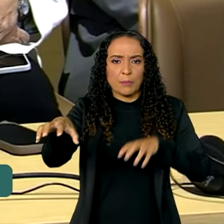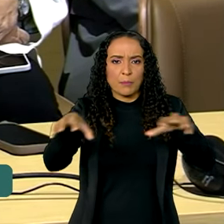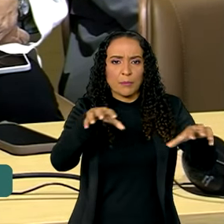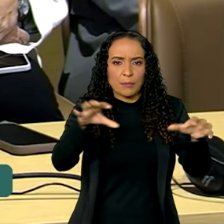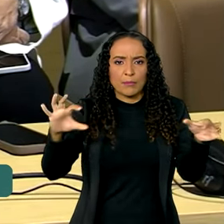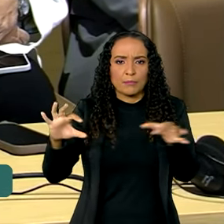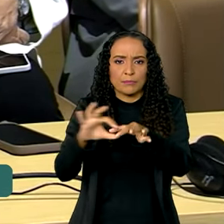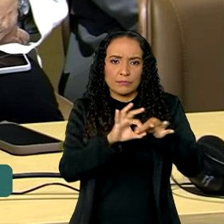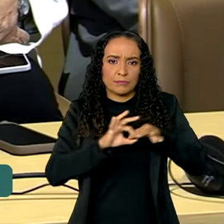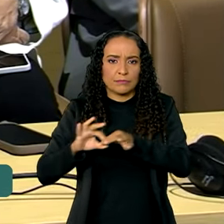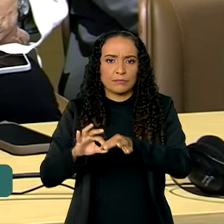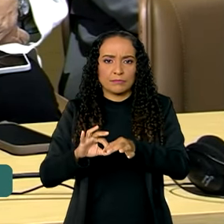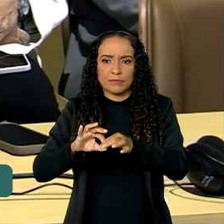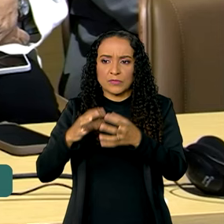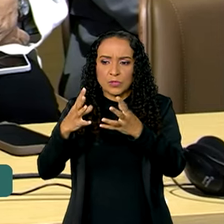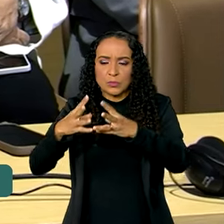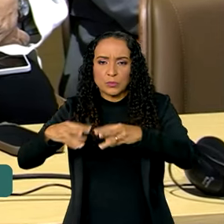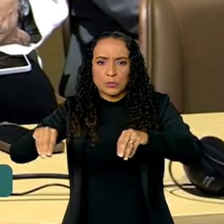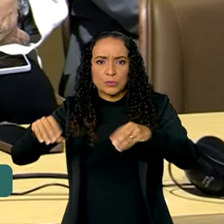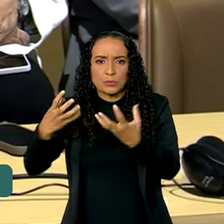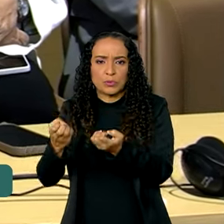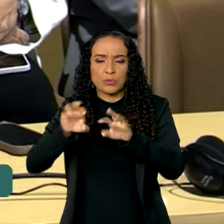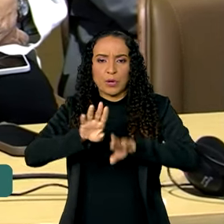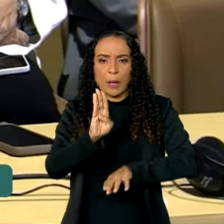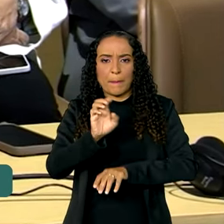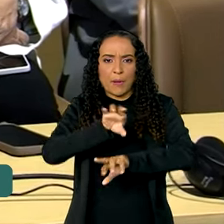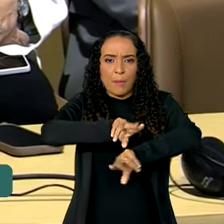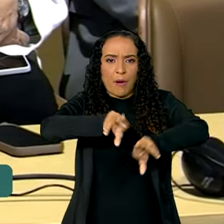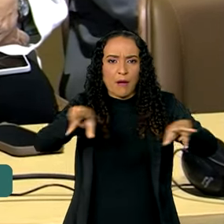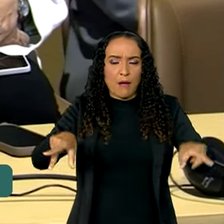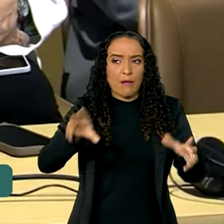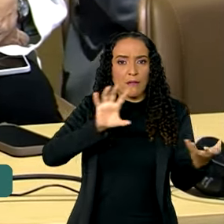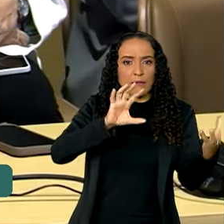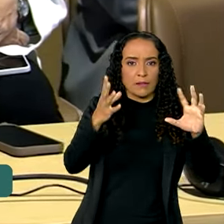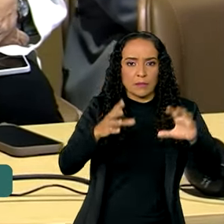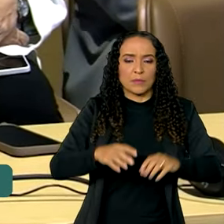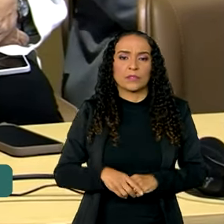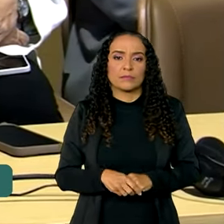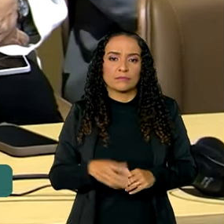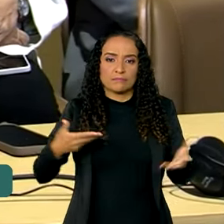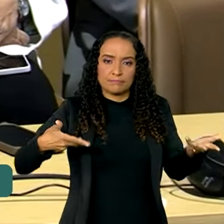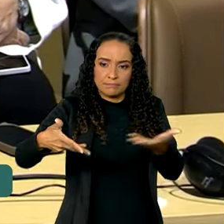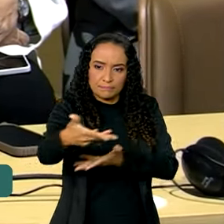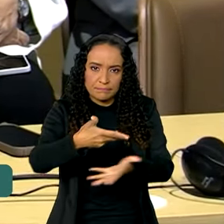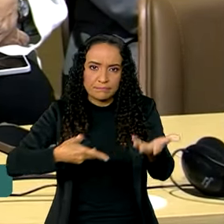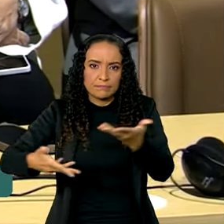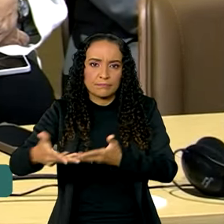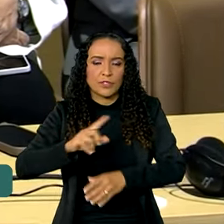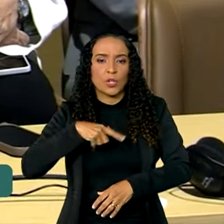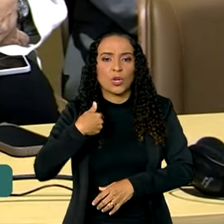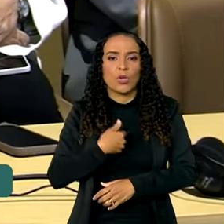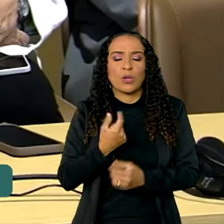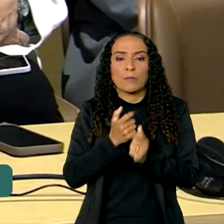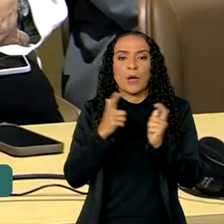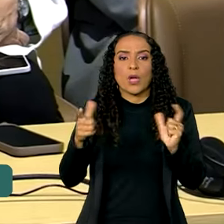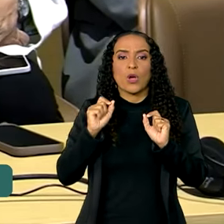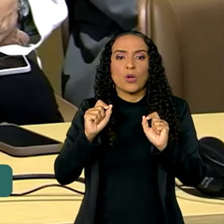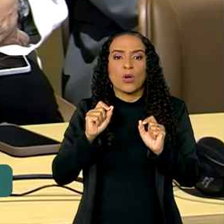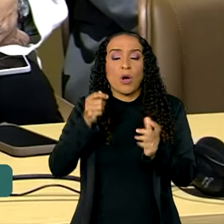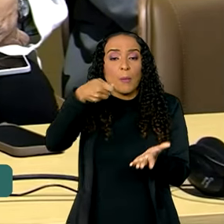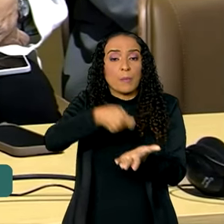de desertificação, de biodiversidade e clima. Nossa maior